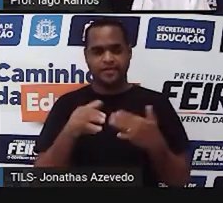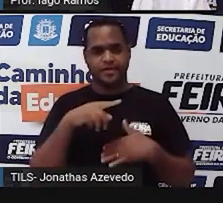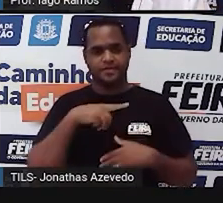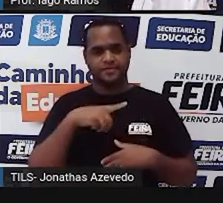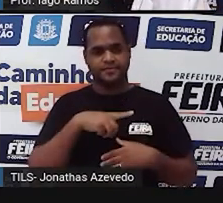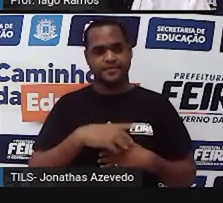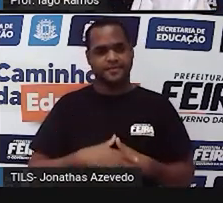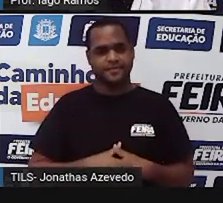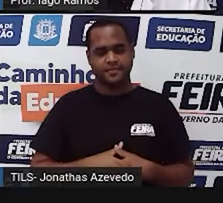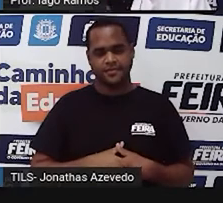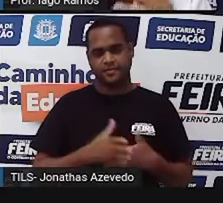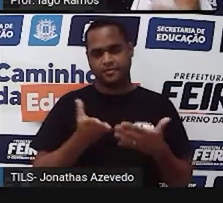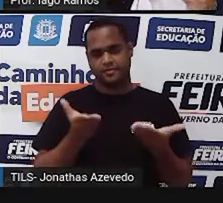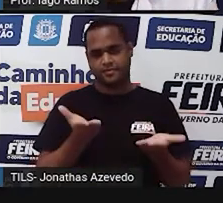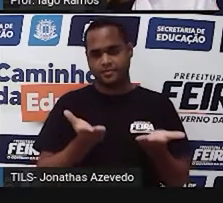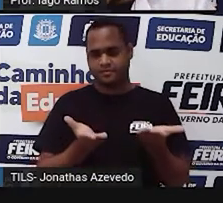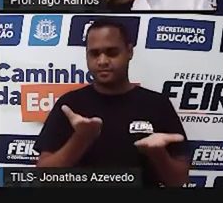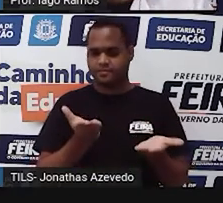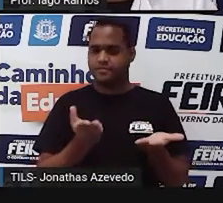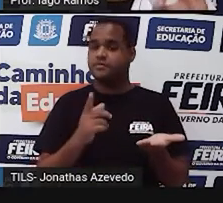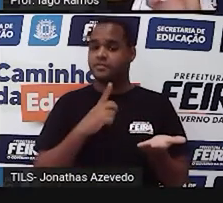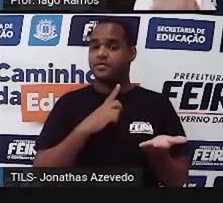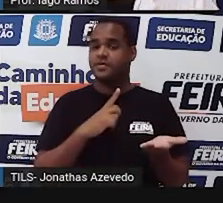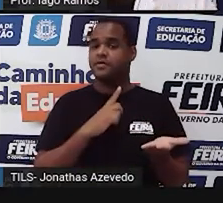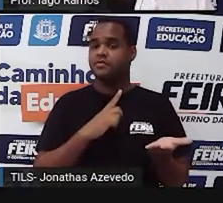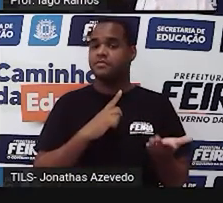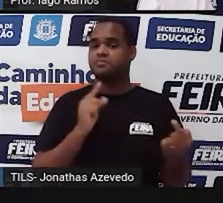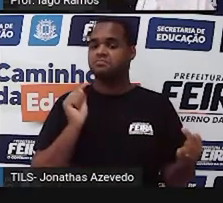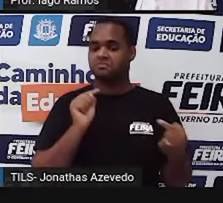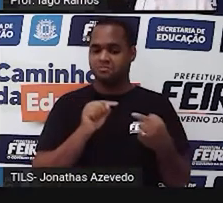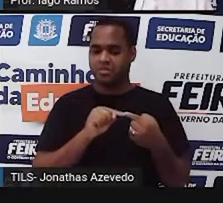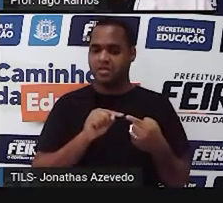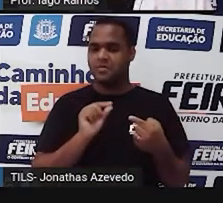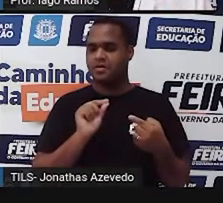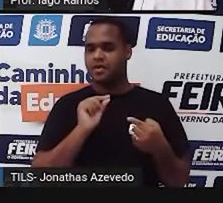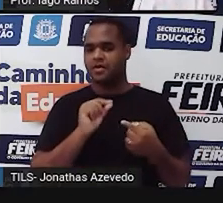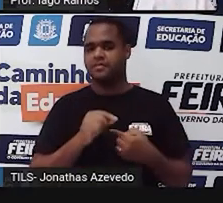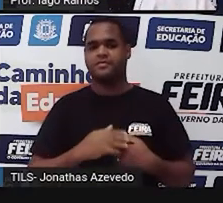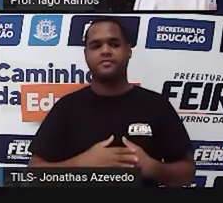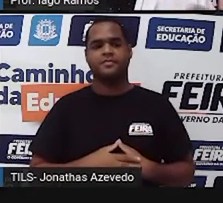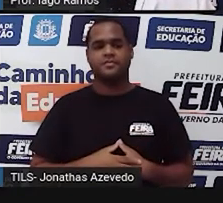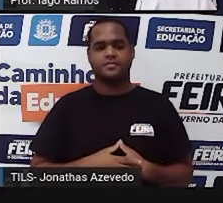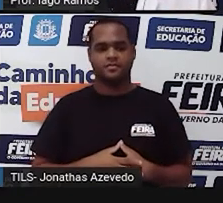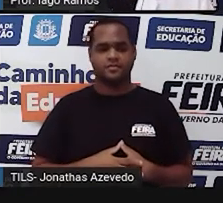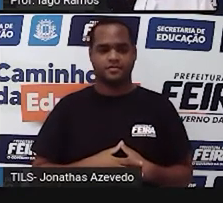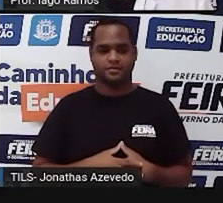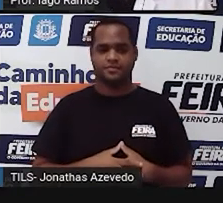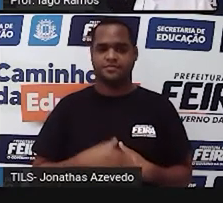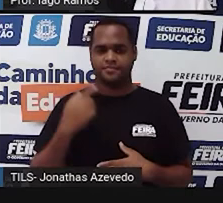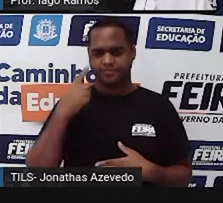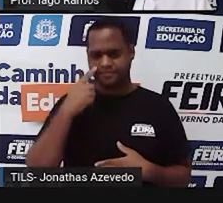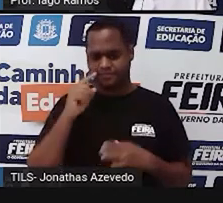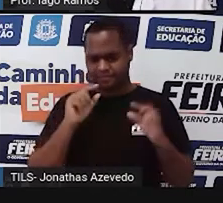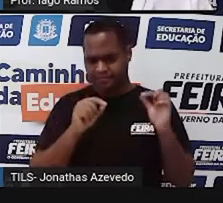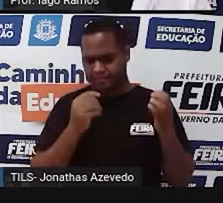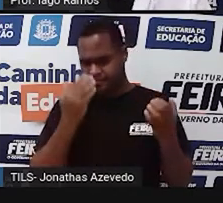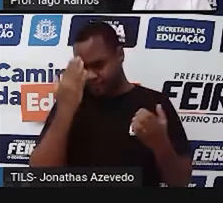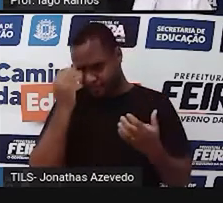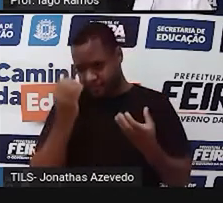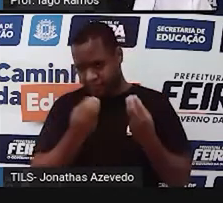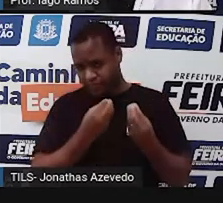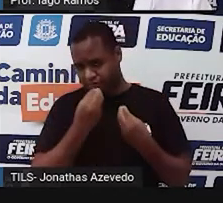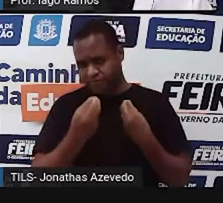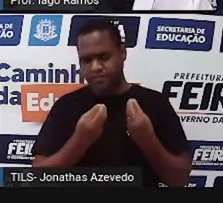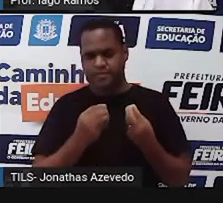balança de dois pratos. Como assim, professor? Bom, como é que funciona essa balança, né? Esses